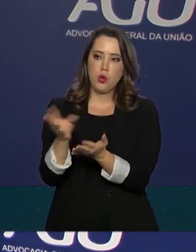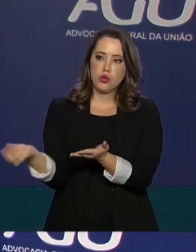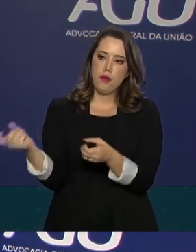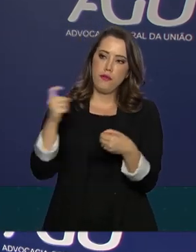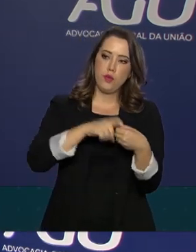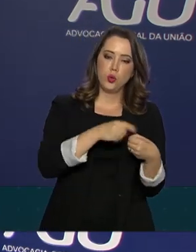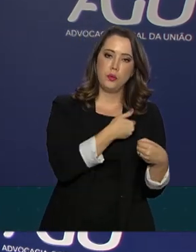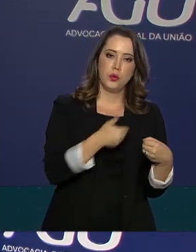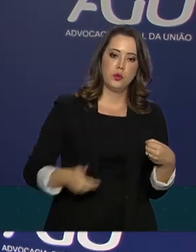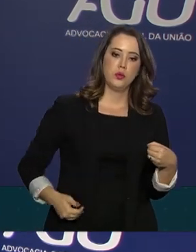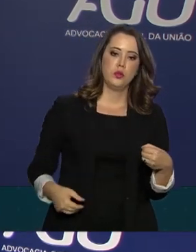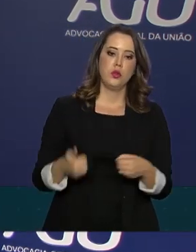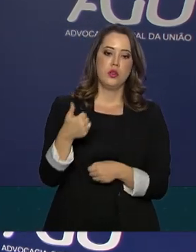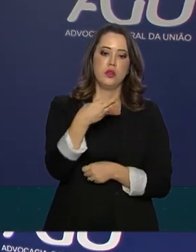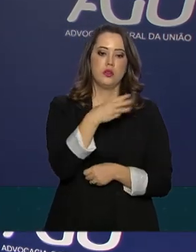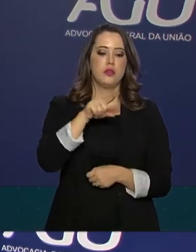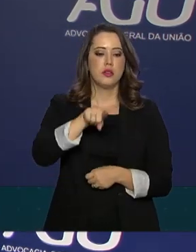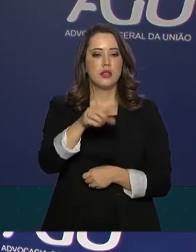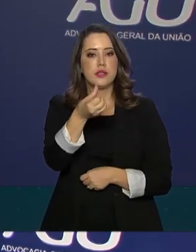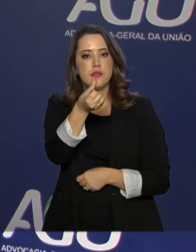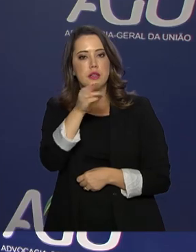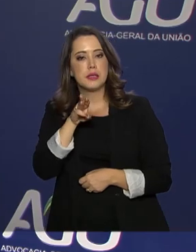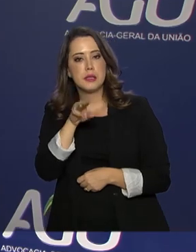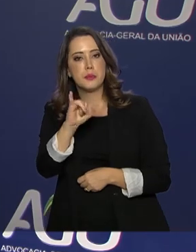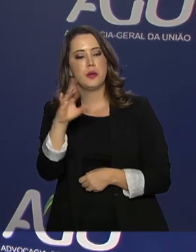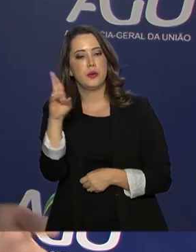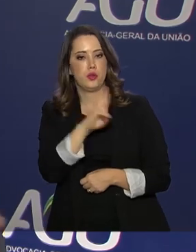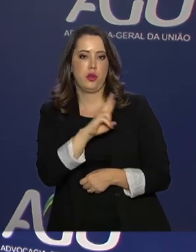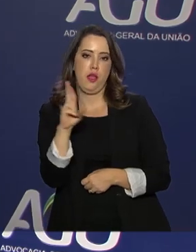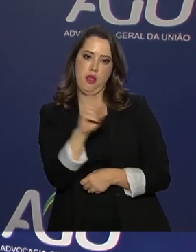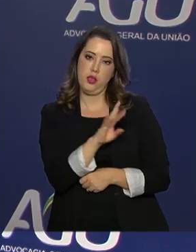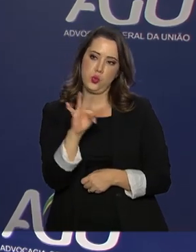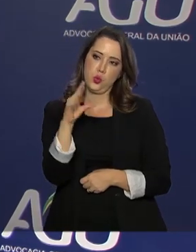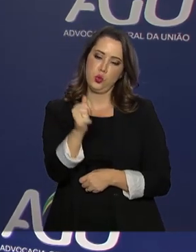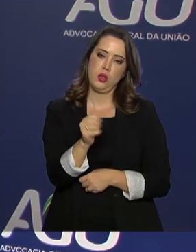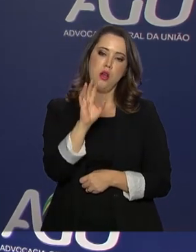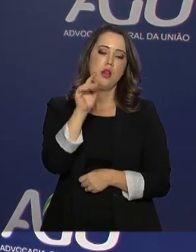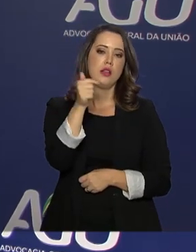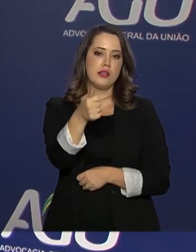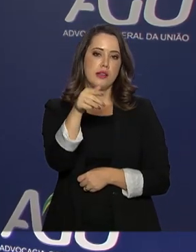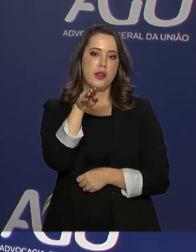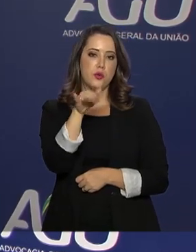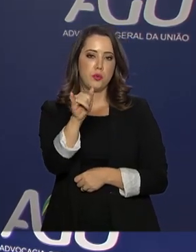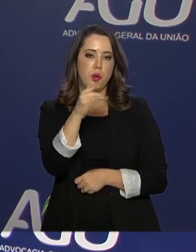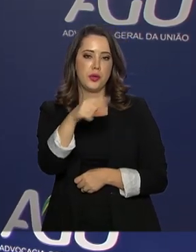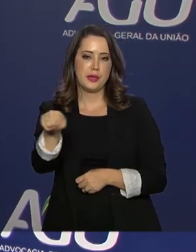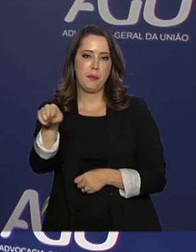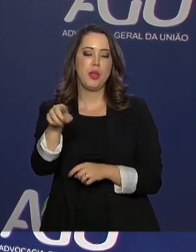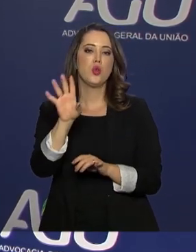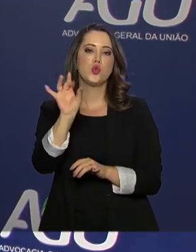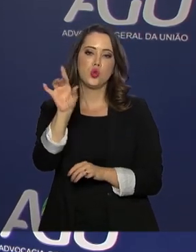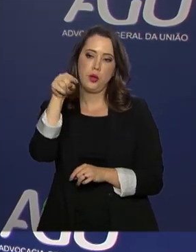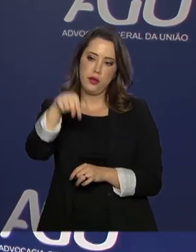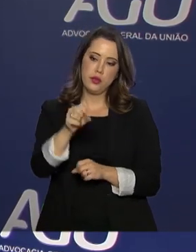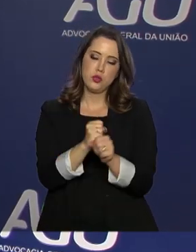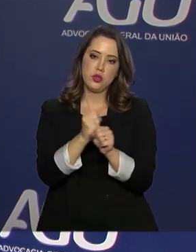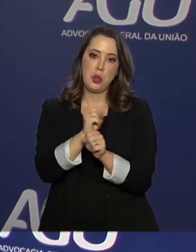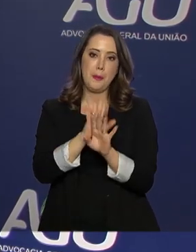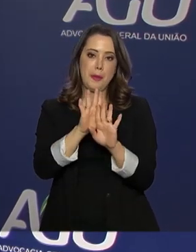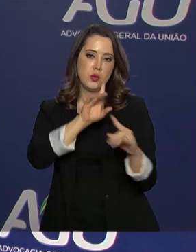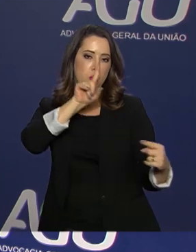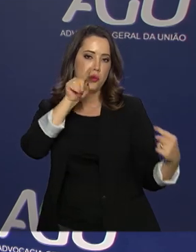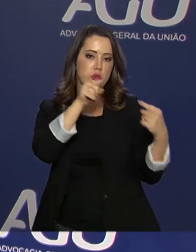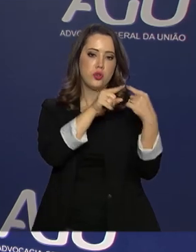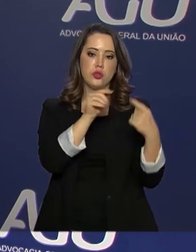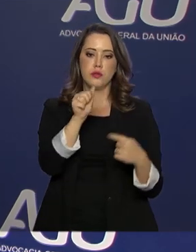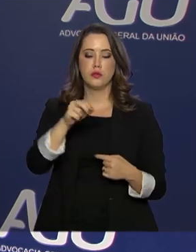cofres públicos R$ 13,6 bilhões. Deste total, R 7,5 bilhões só este ano. Mas a meta